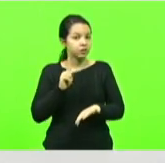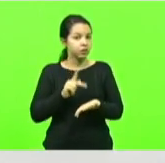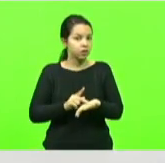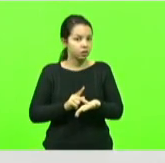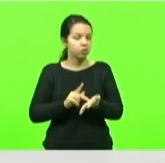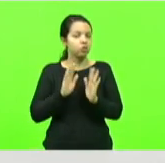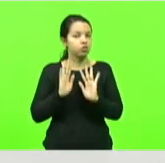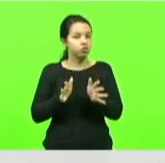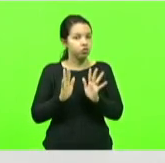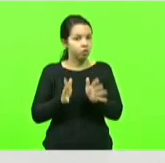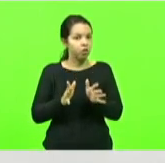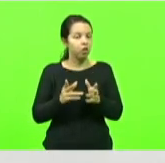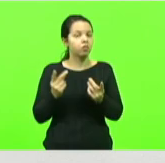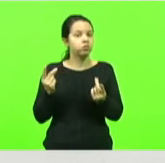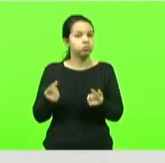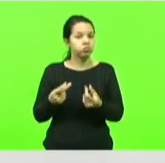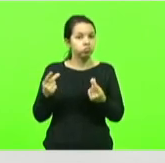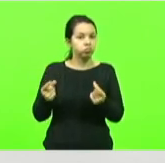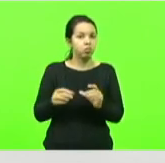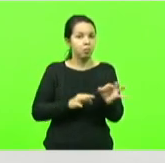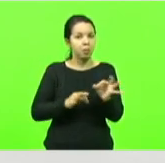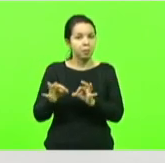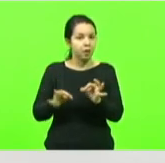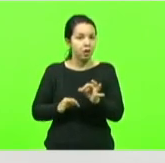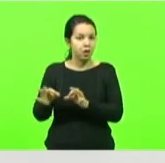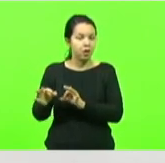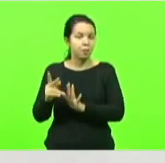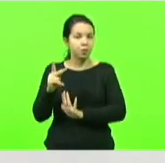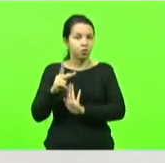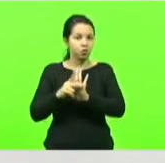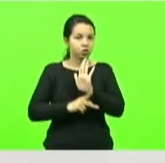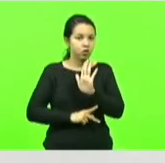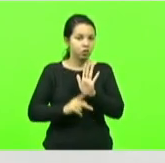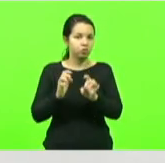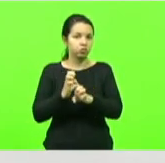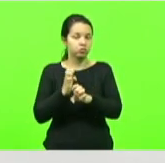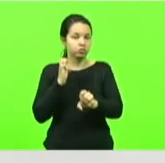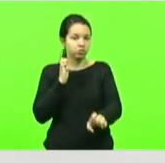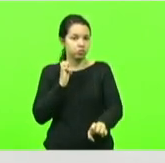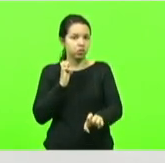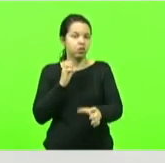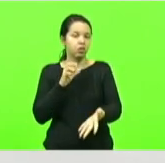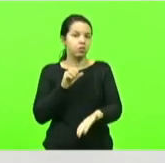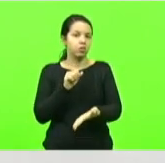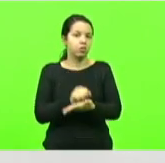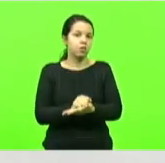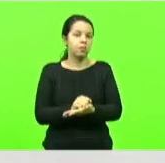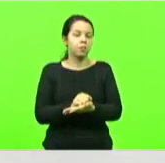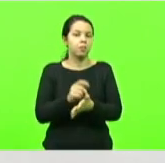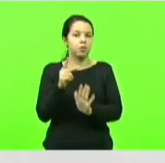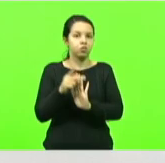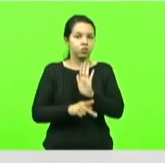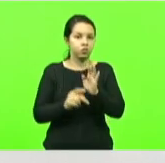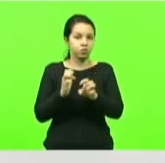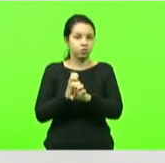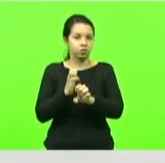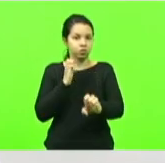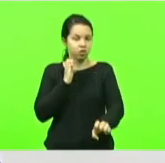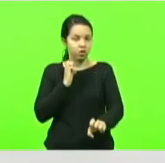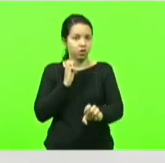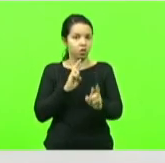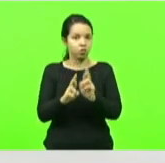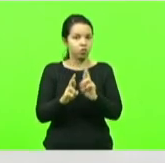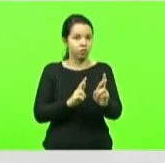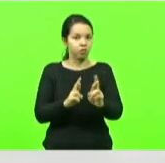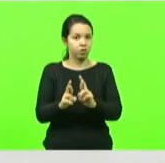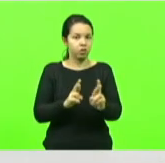sem realizar projetos ou sem contratar projetos de engenharia para nossas rodovias estaduais tanto é